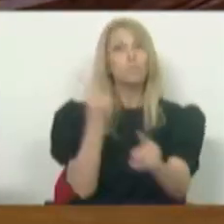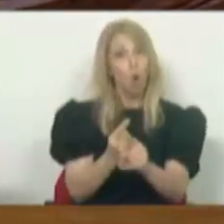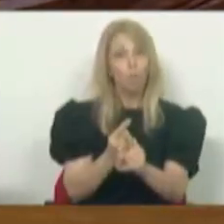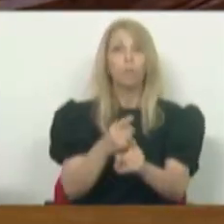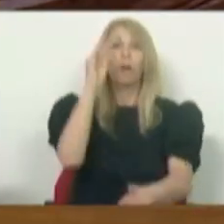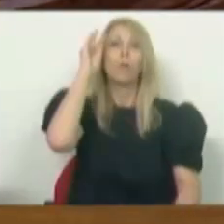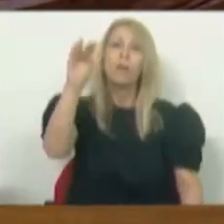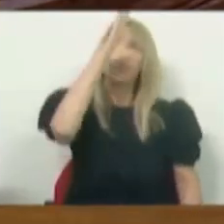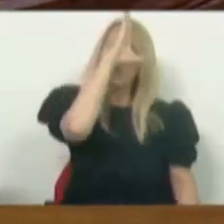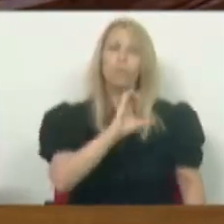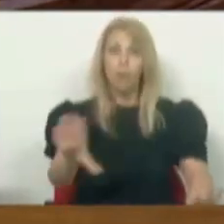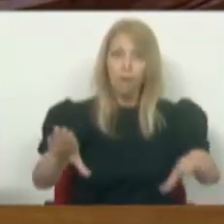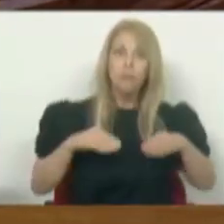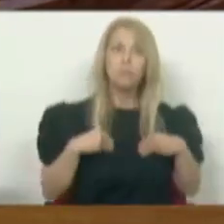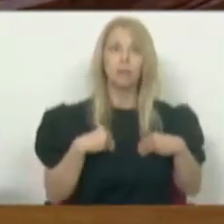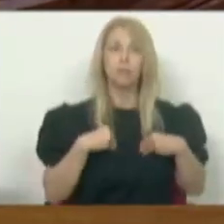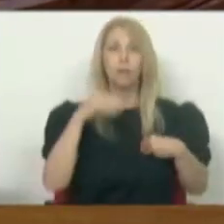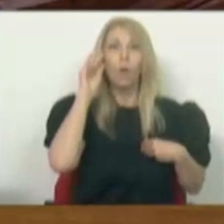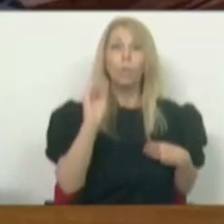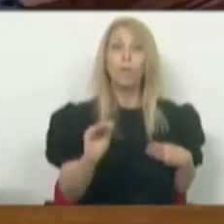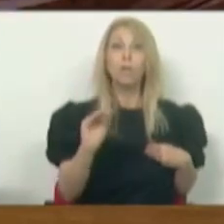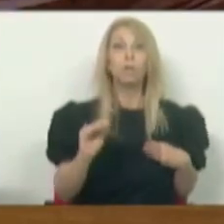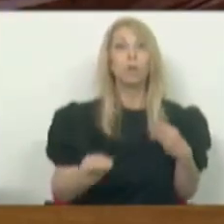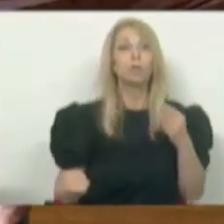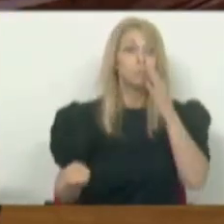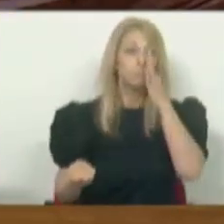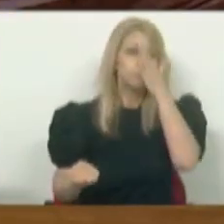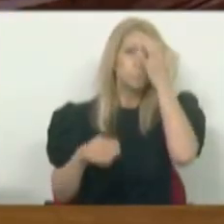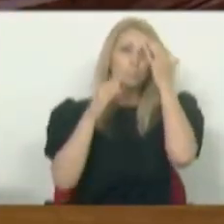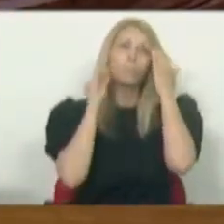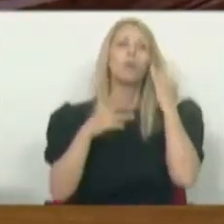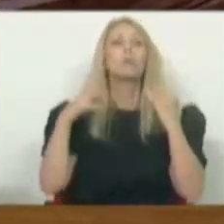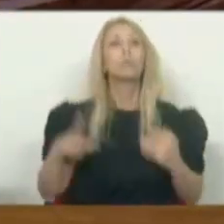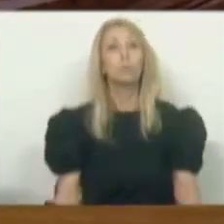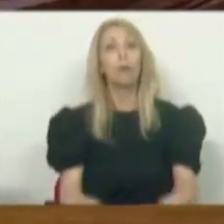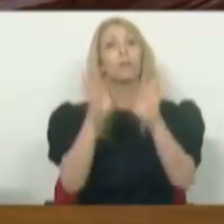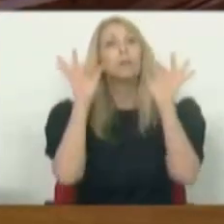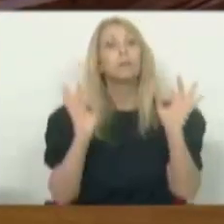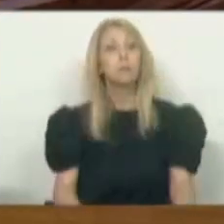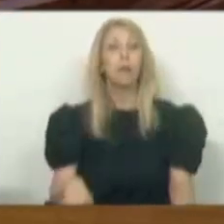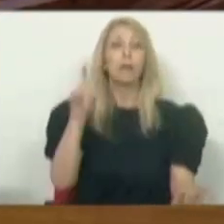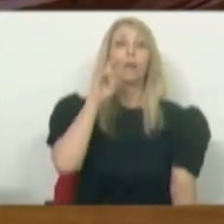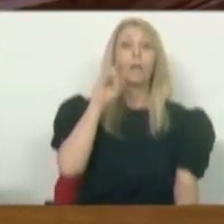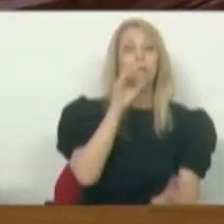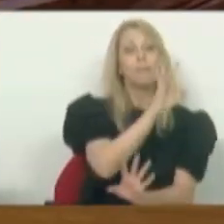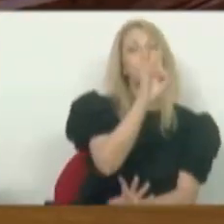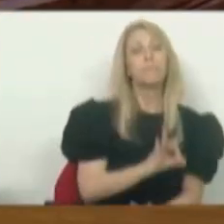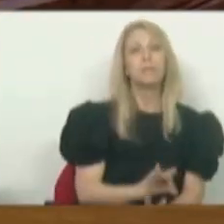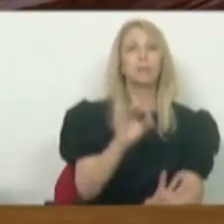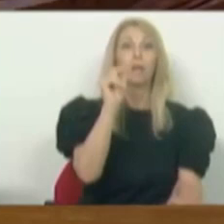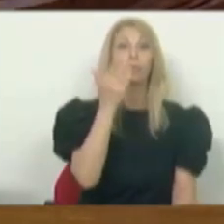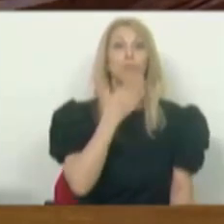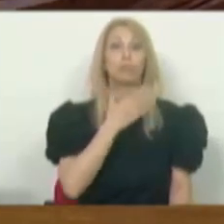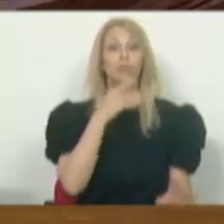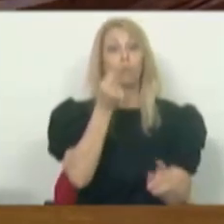sobre o rácio entre o valor dado como garantia e o empréstimo e o rácio da taxa de esforço.